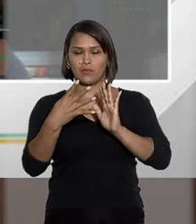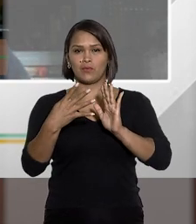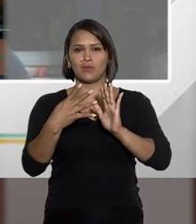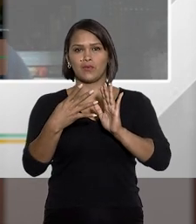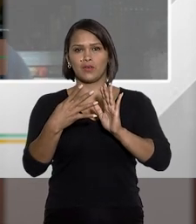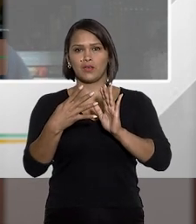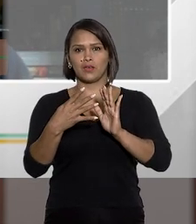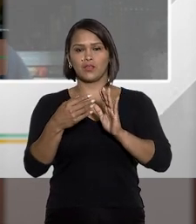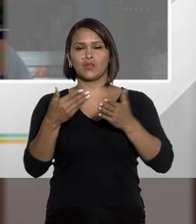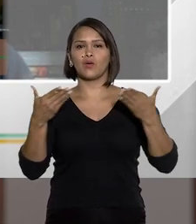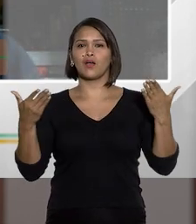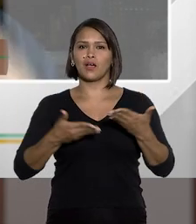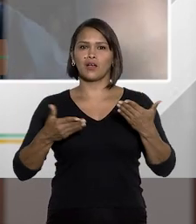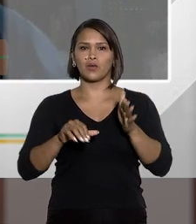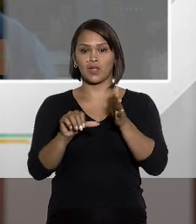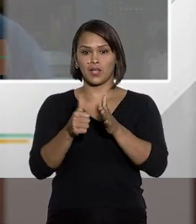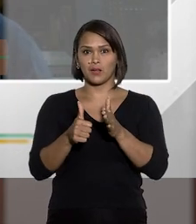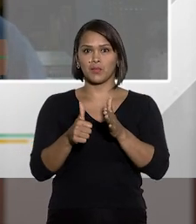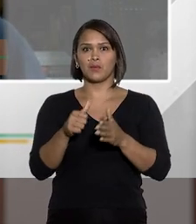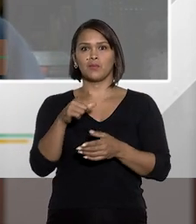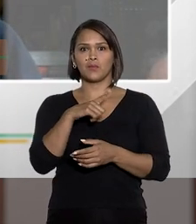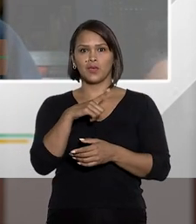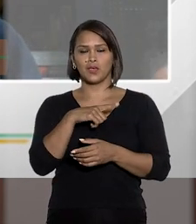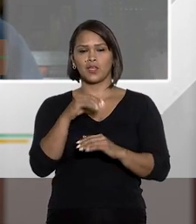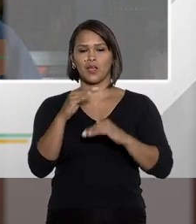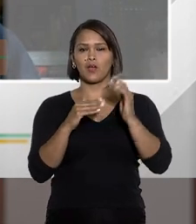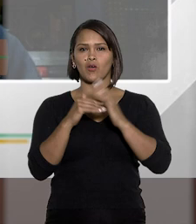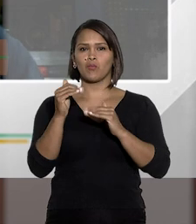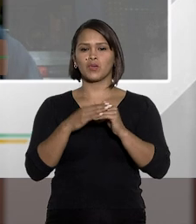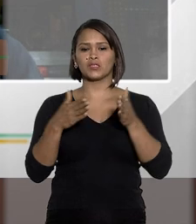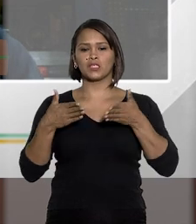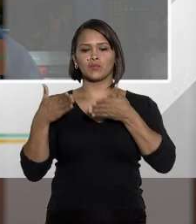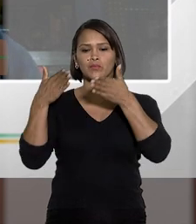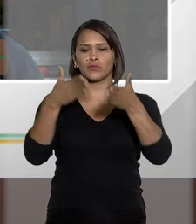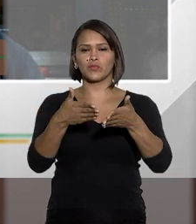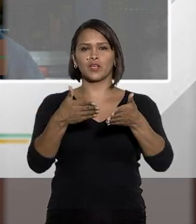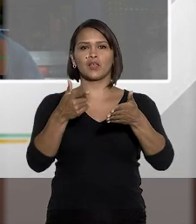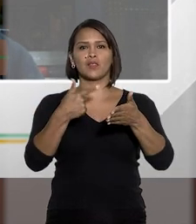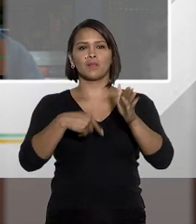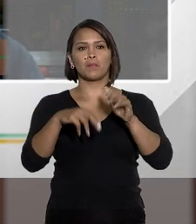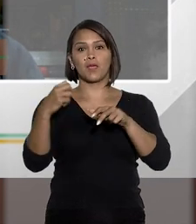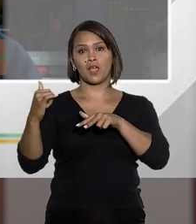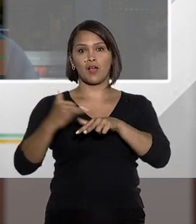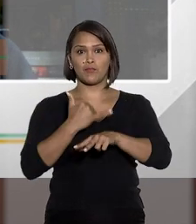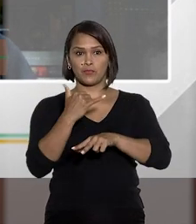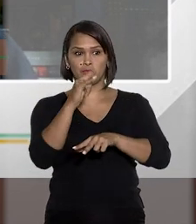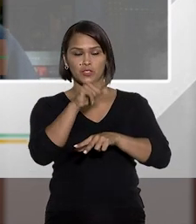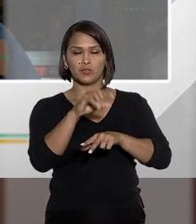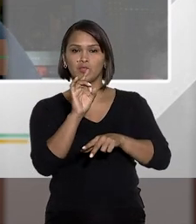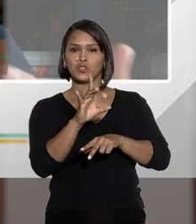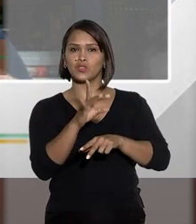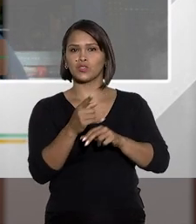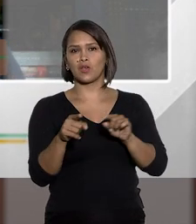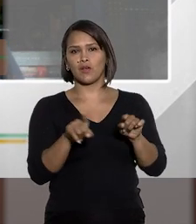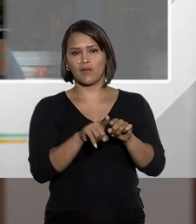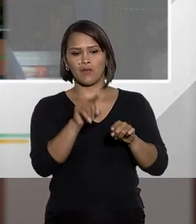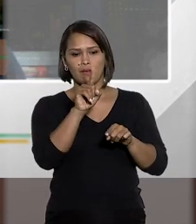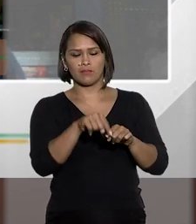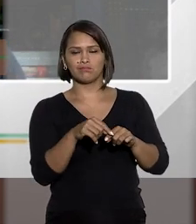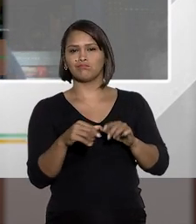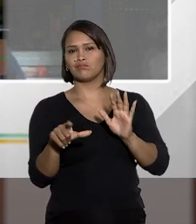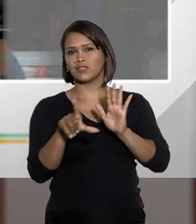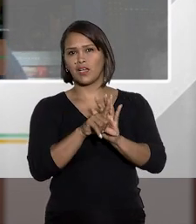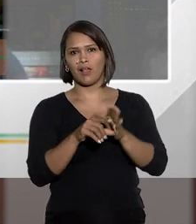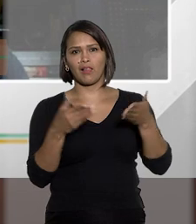4º, agora, pela primeira vez, uma competência determinada pelo domicílio da vítima. Só essa